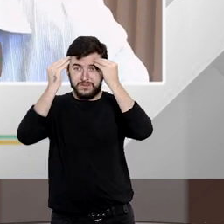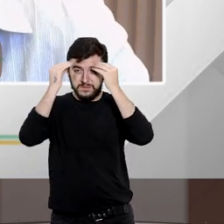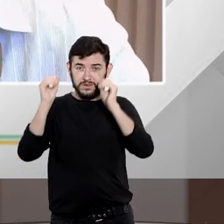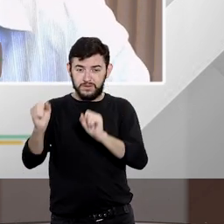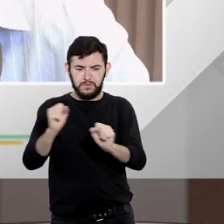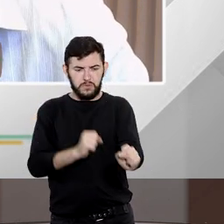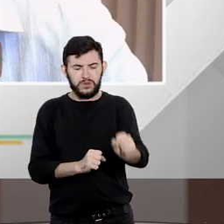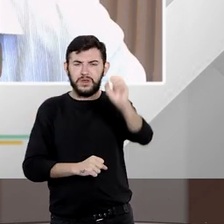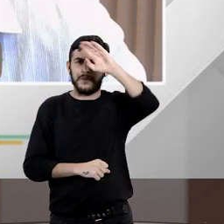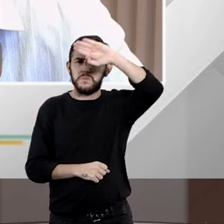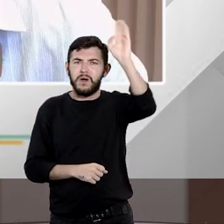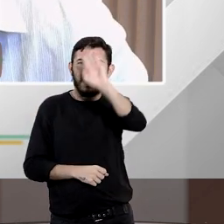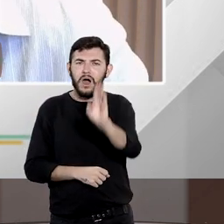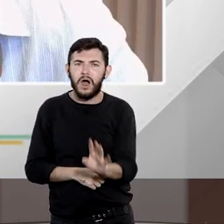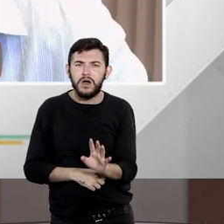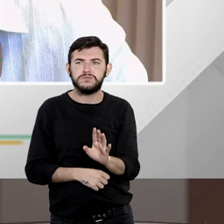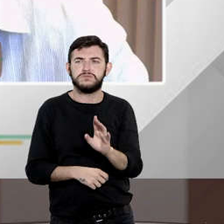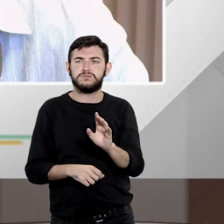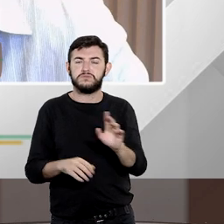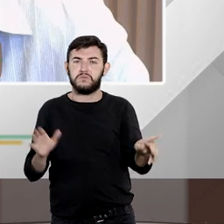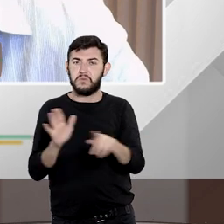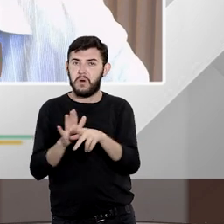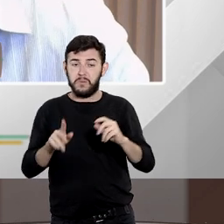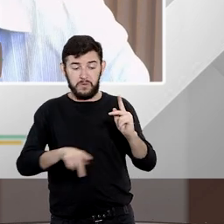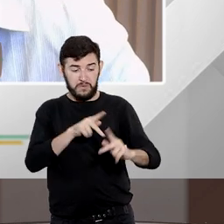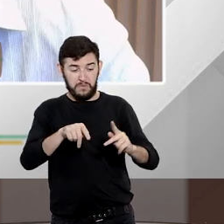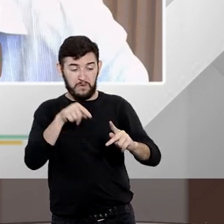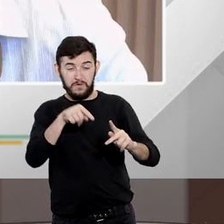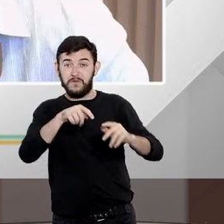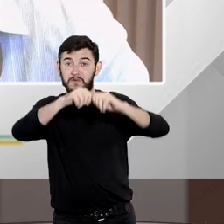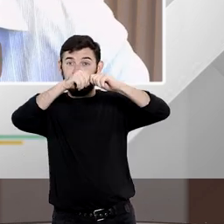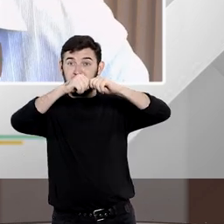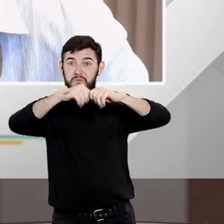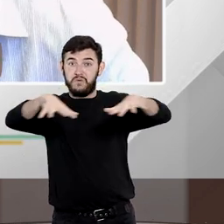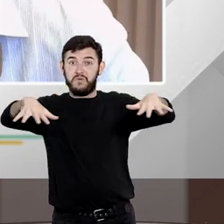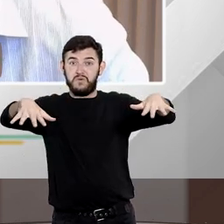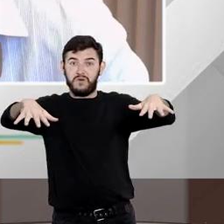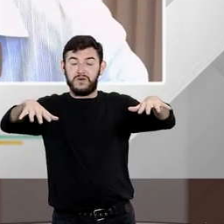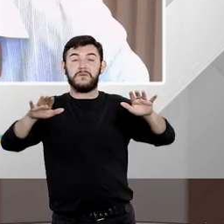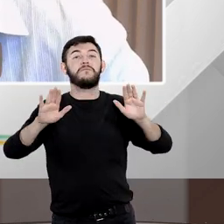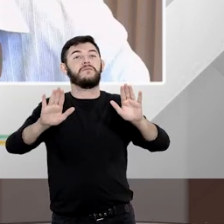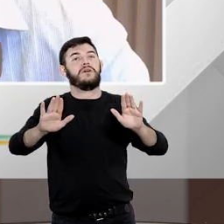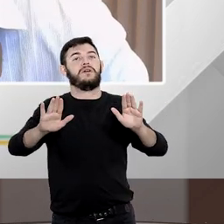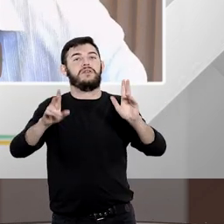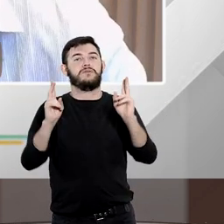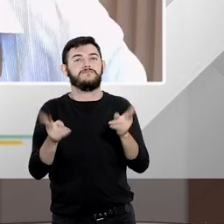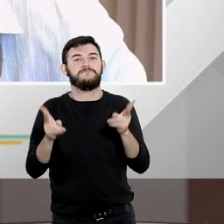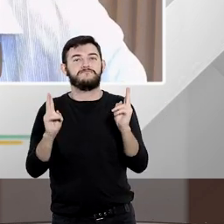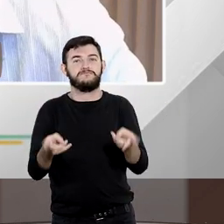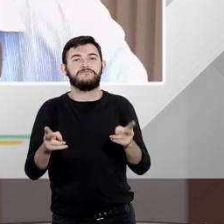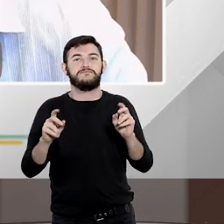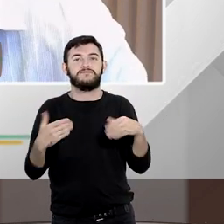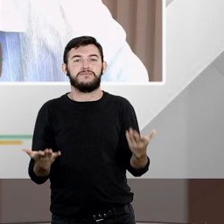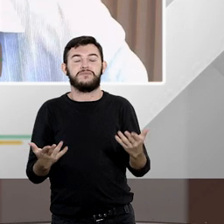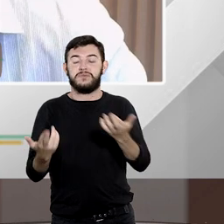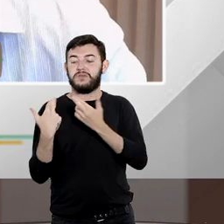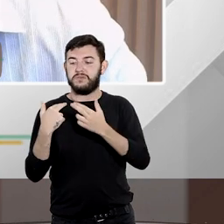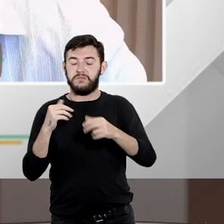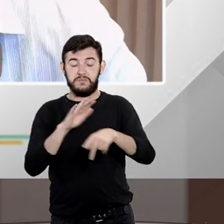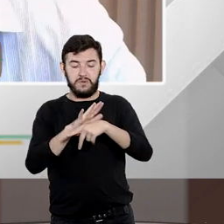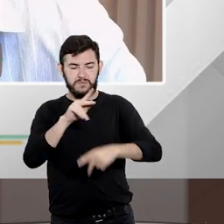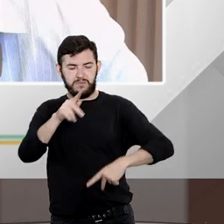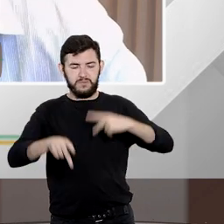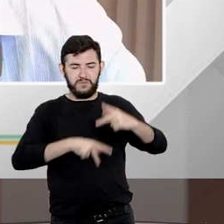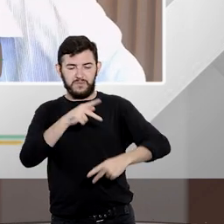brasileiro ele sai do povo ele emana do povo e continua sob a sua titularidade obviamente